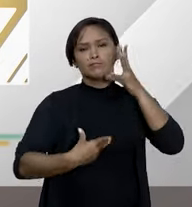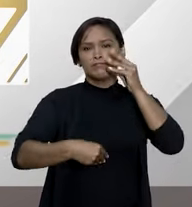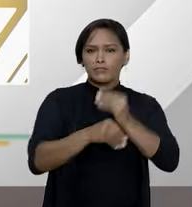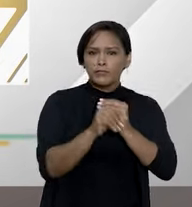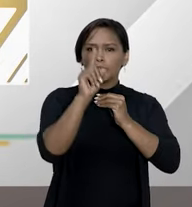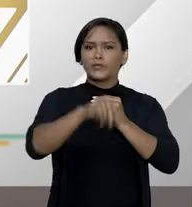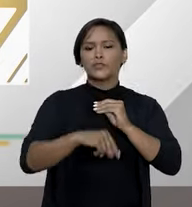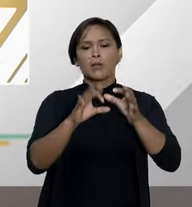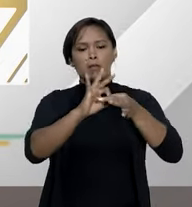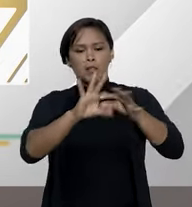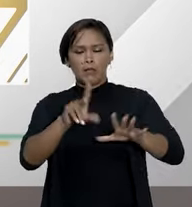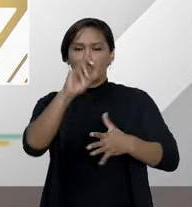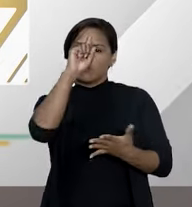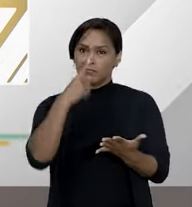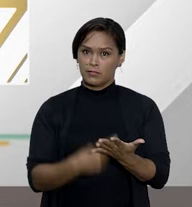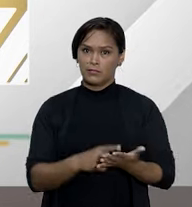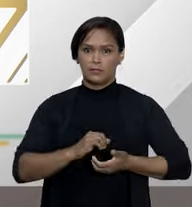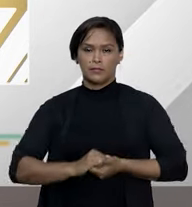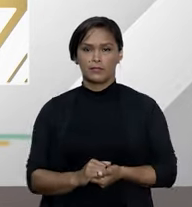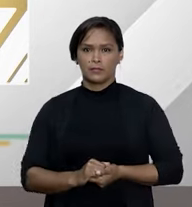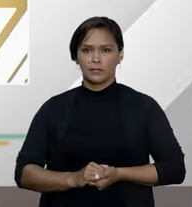para alicerçar essas decisões?